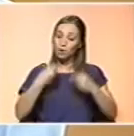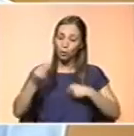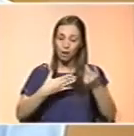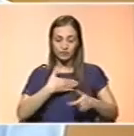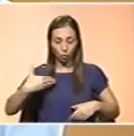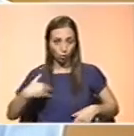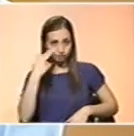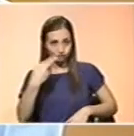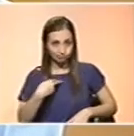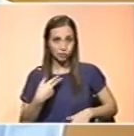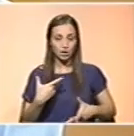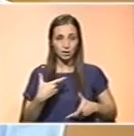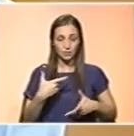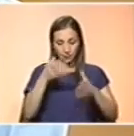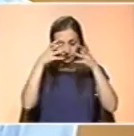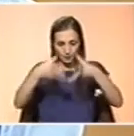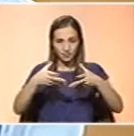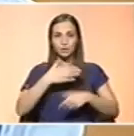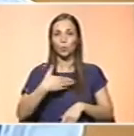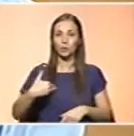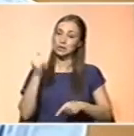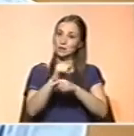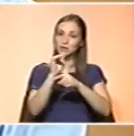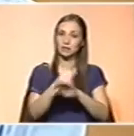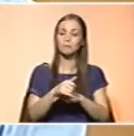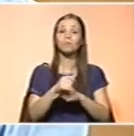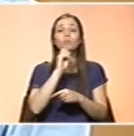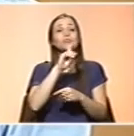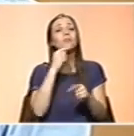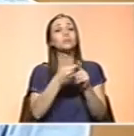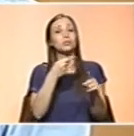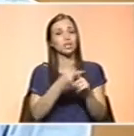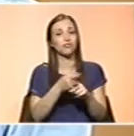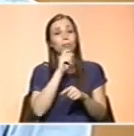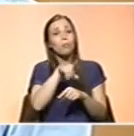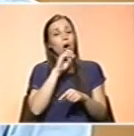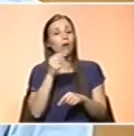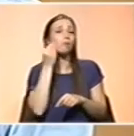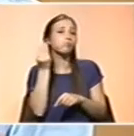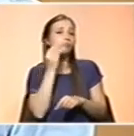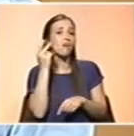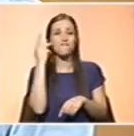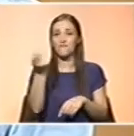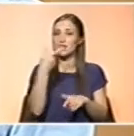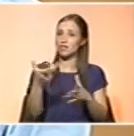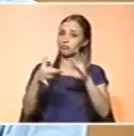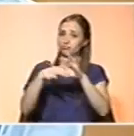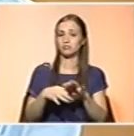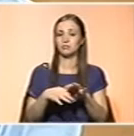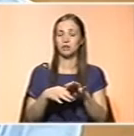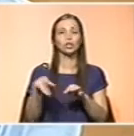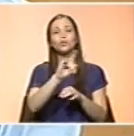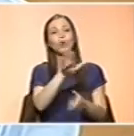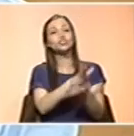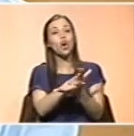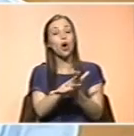saúde. Exatamente. Ou mais obcecadas com ela, não E se calhar o efeito benéfico pode vir deste estilo de vida associado e não só daquele